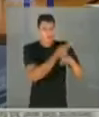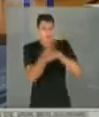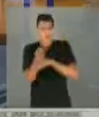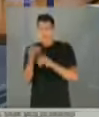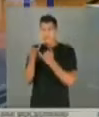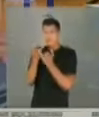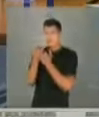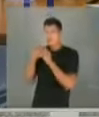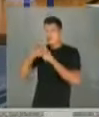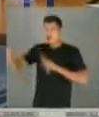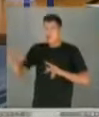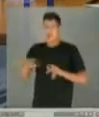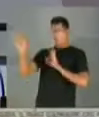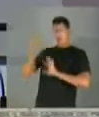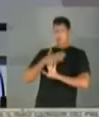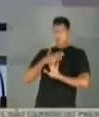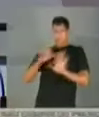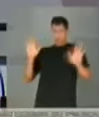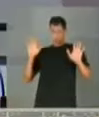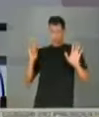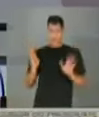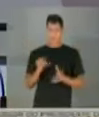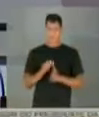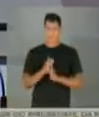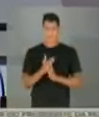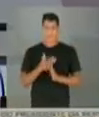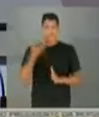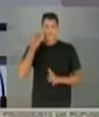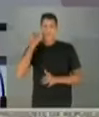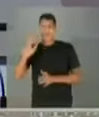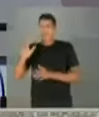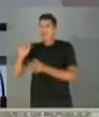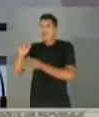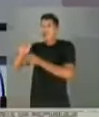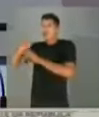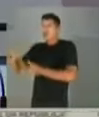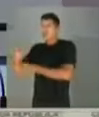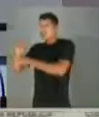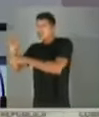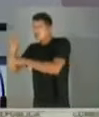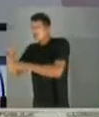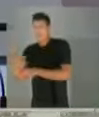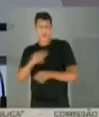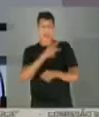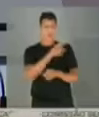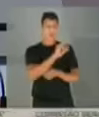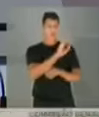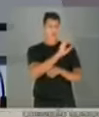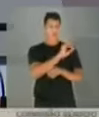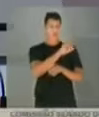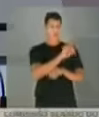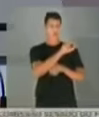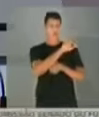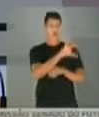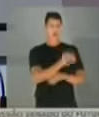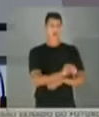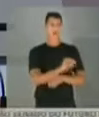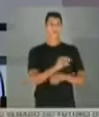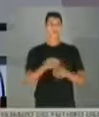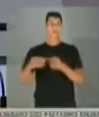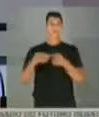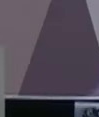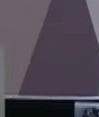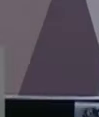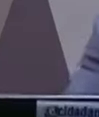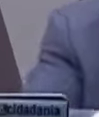diferença do vírus e do protozoário. Eu não sei a diferença do vírus para o protozoário, então não vou lhe responder. Agora, a diferença entre a Copa América e o Campeonato